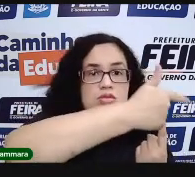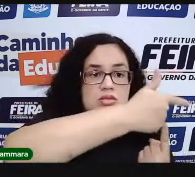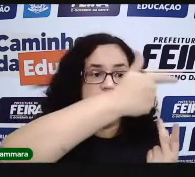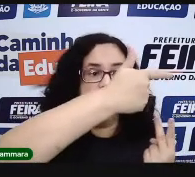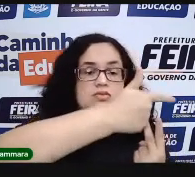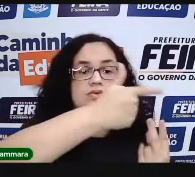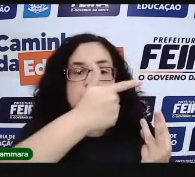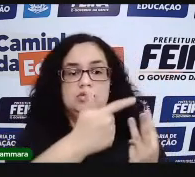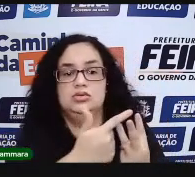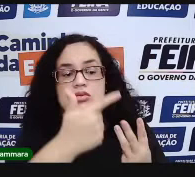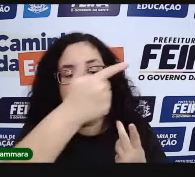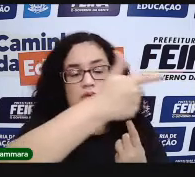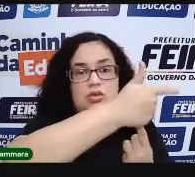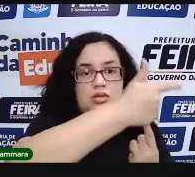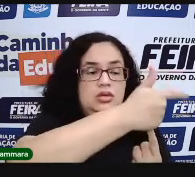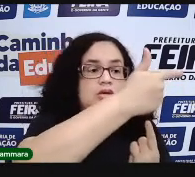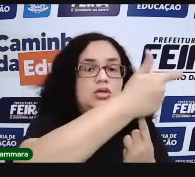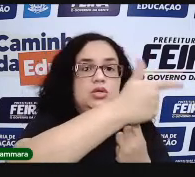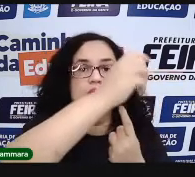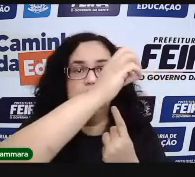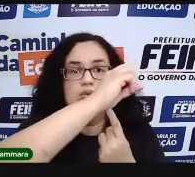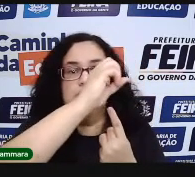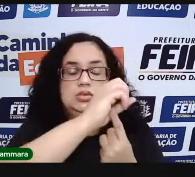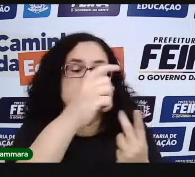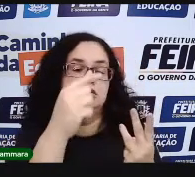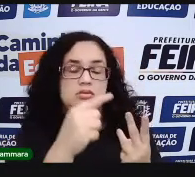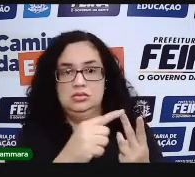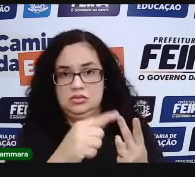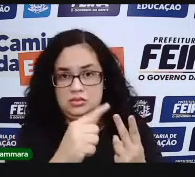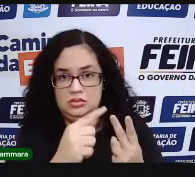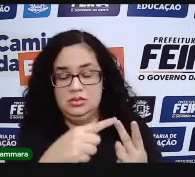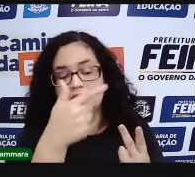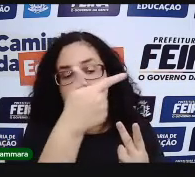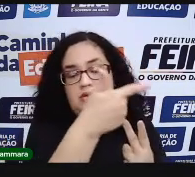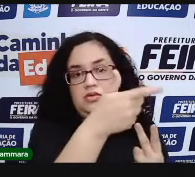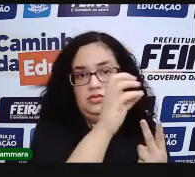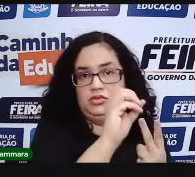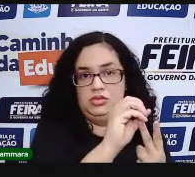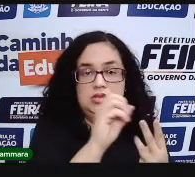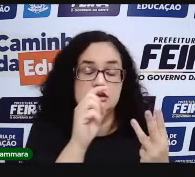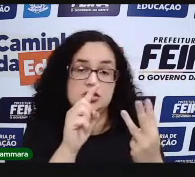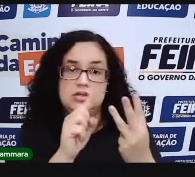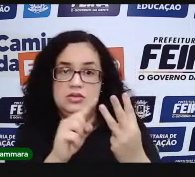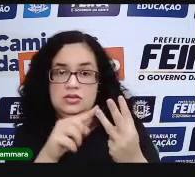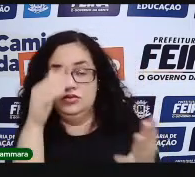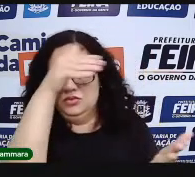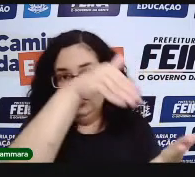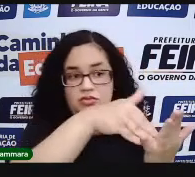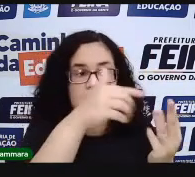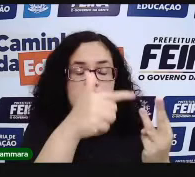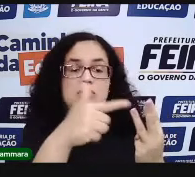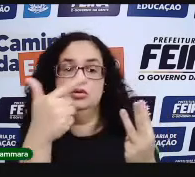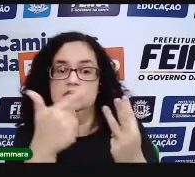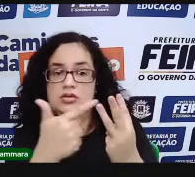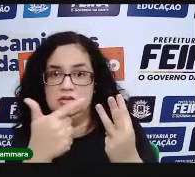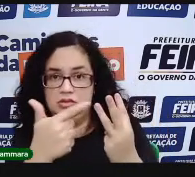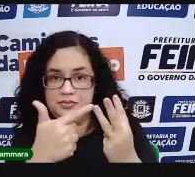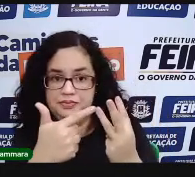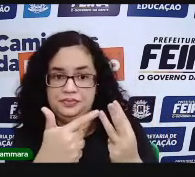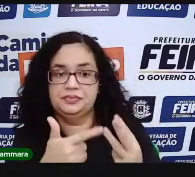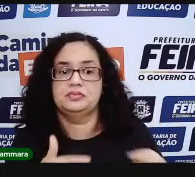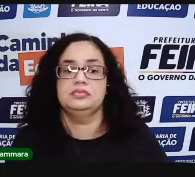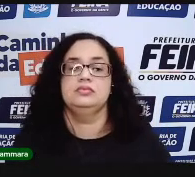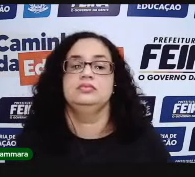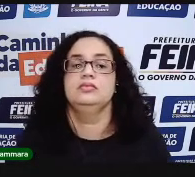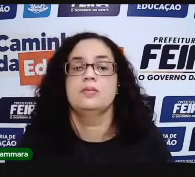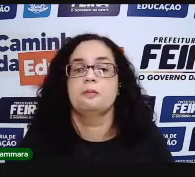222. Se ele está na frente, 200. Se ele está no meio, 20. Se ele está no final, 2. A